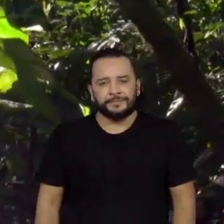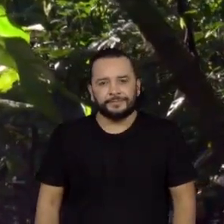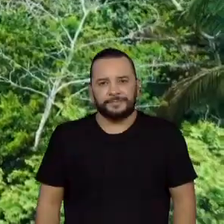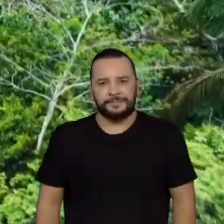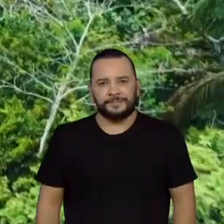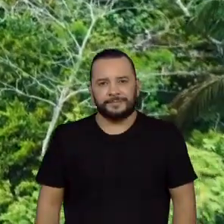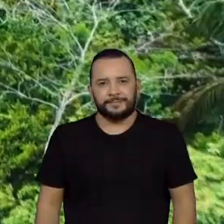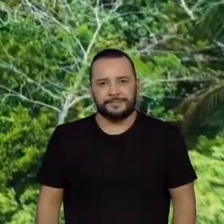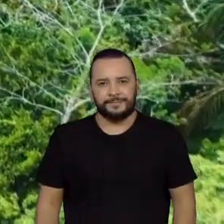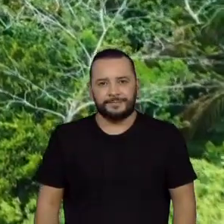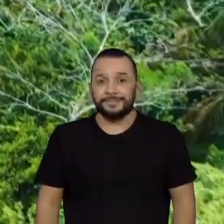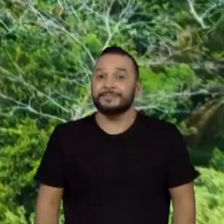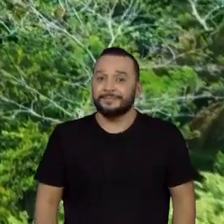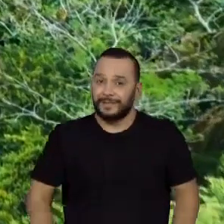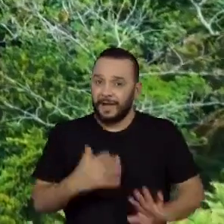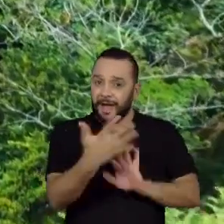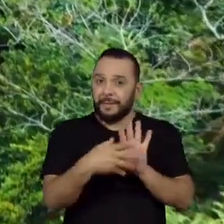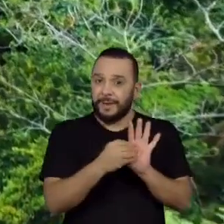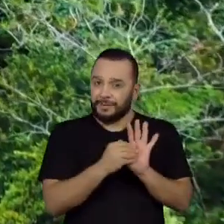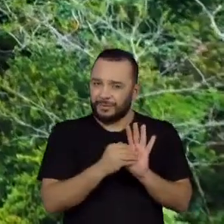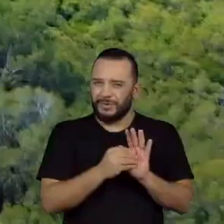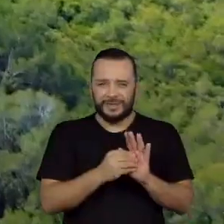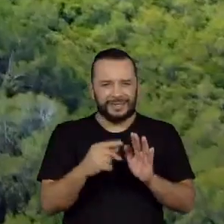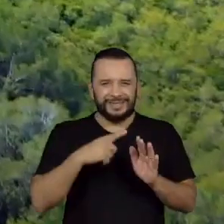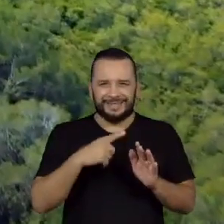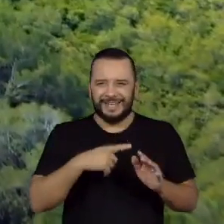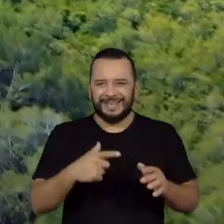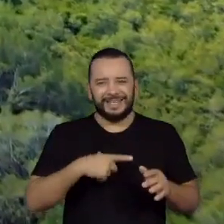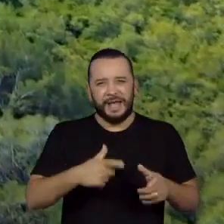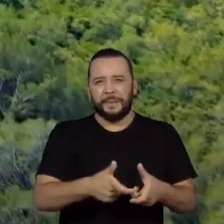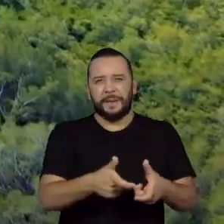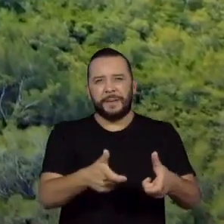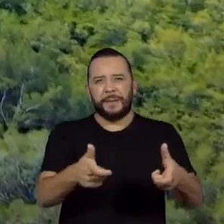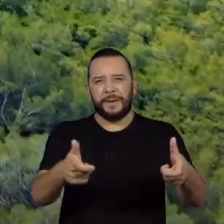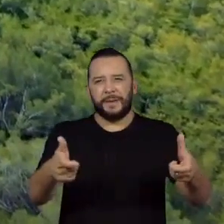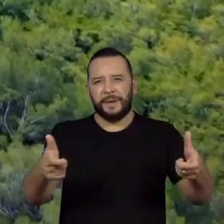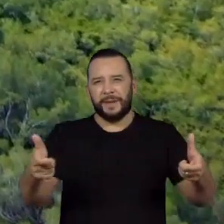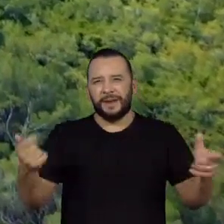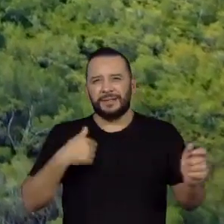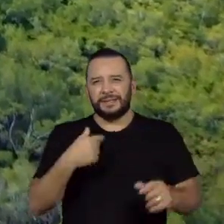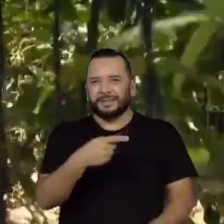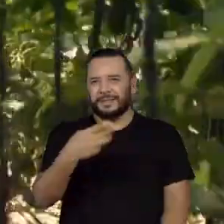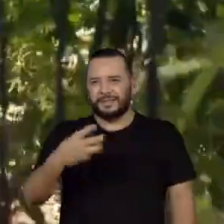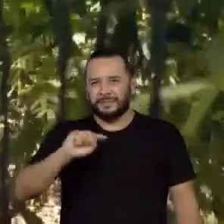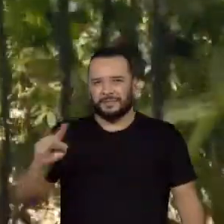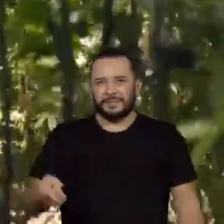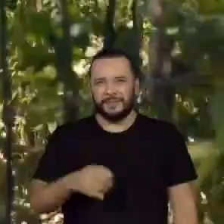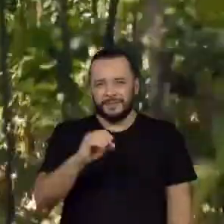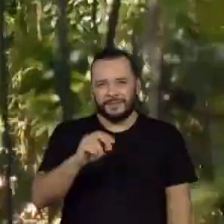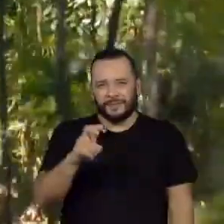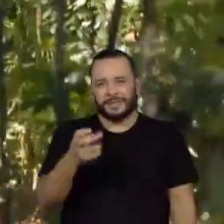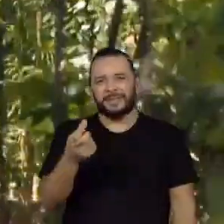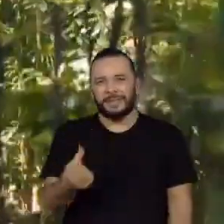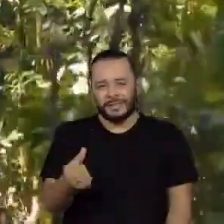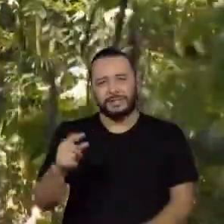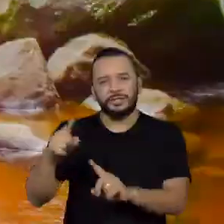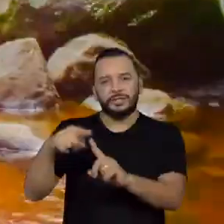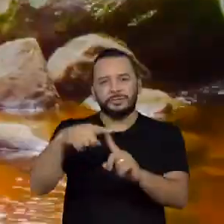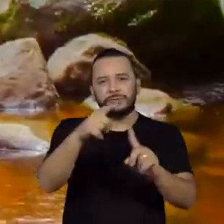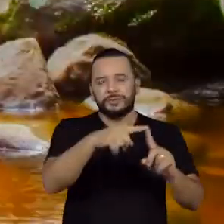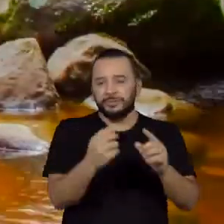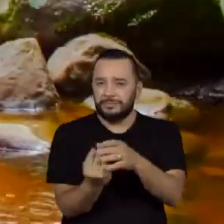A Amazônia, em toda a sua imensidão, tem 13.056 espécies de plantas catalogadas,